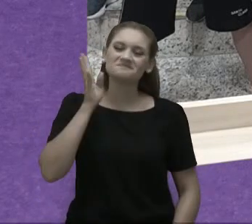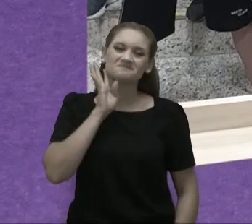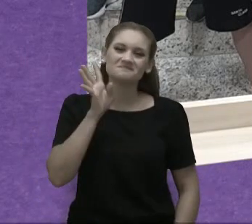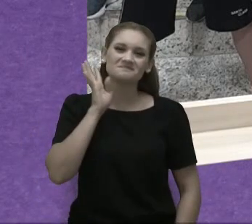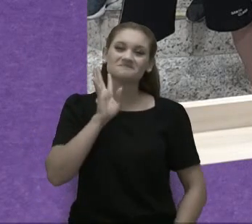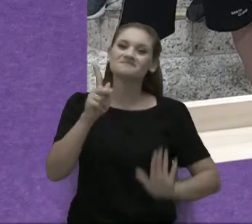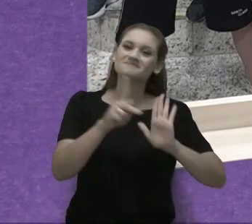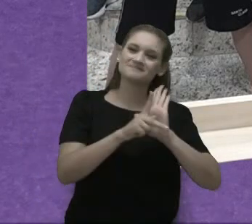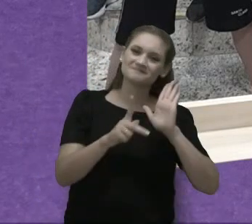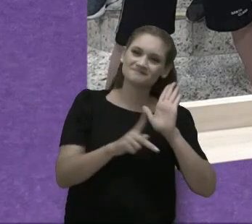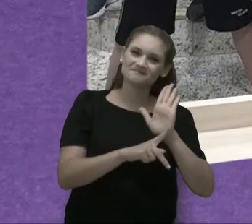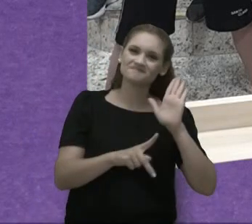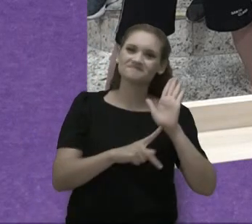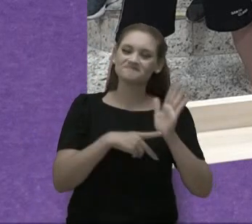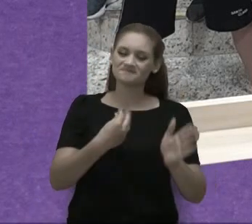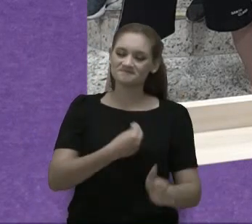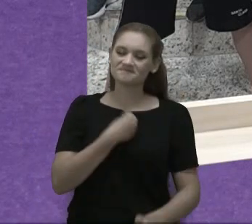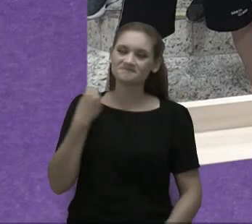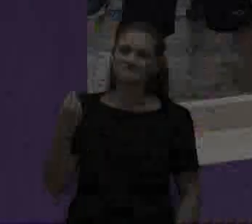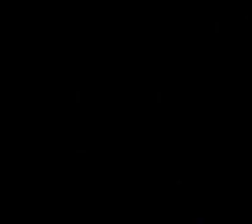projeto tenha vida longa, a Escola Vai à Câmara.